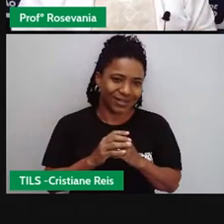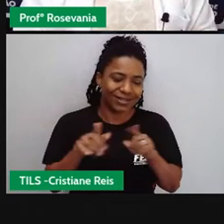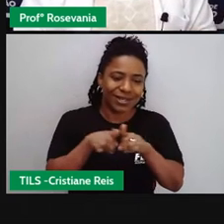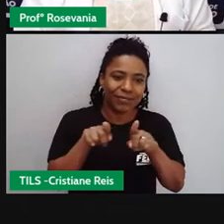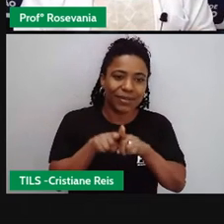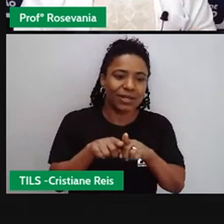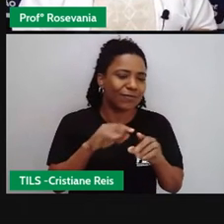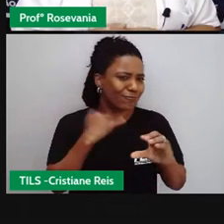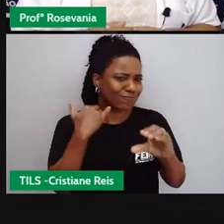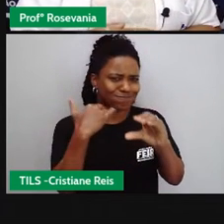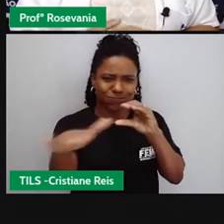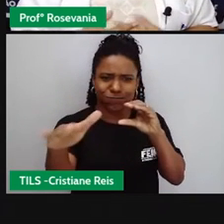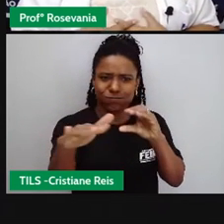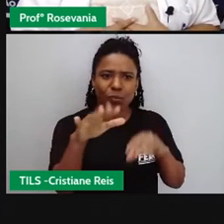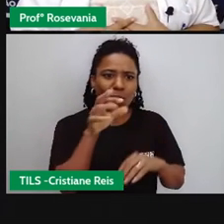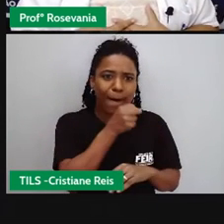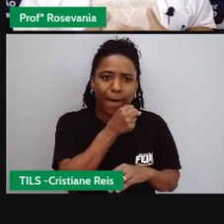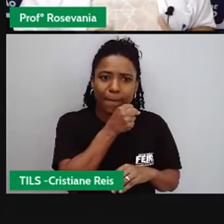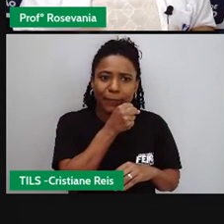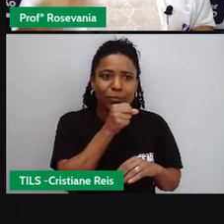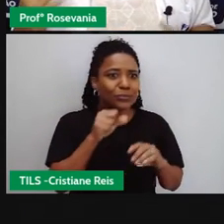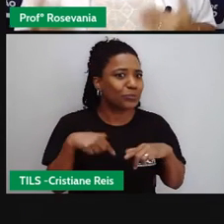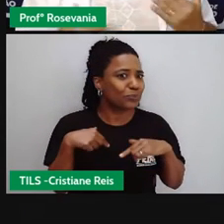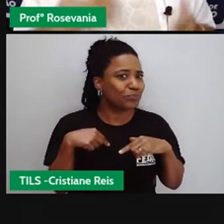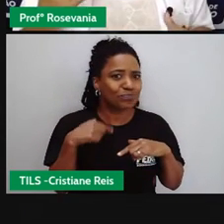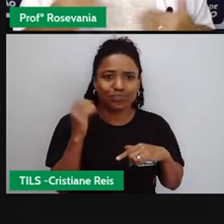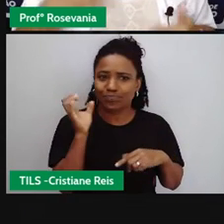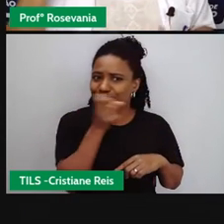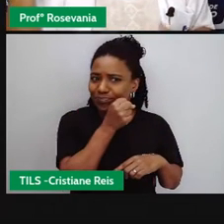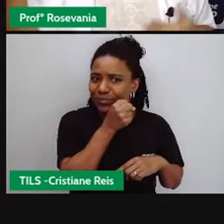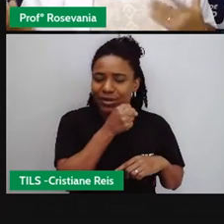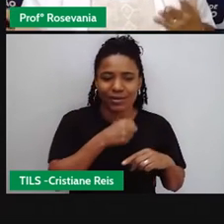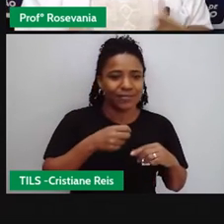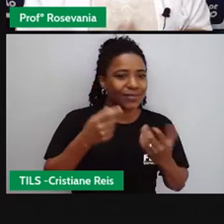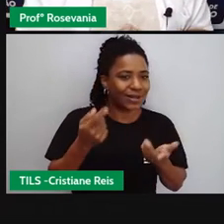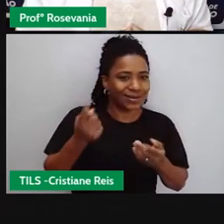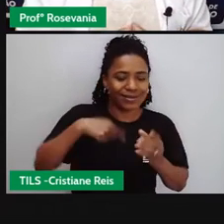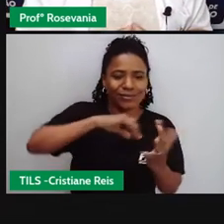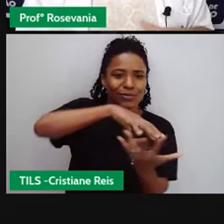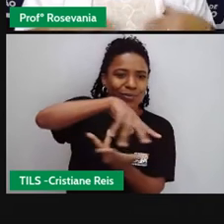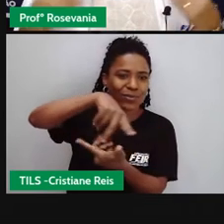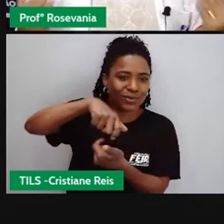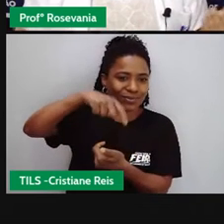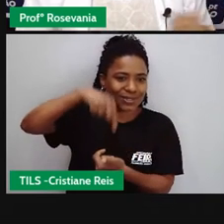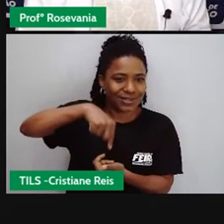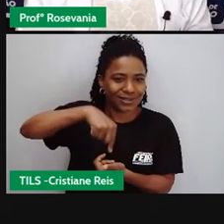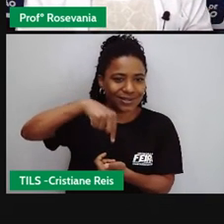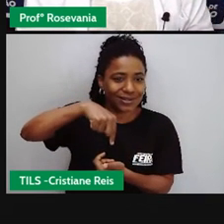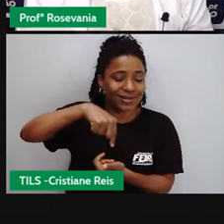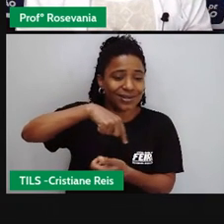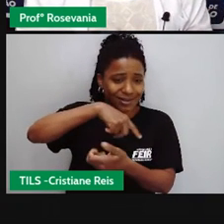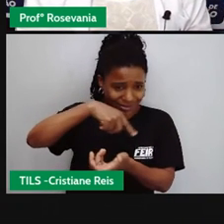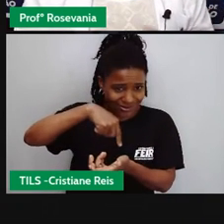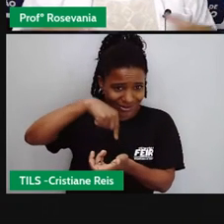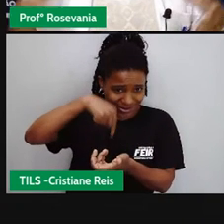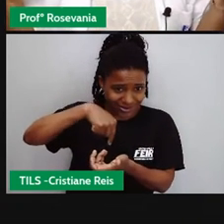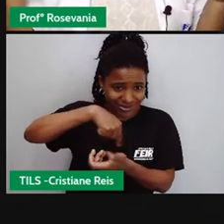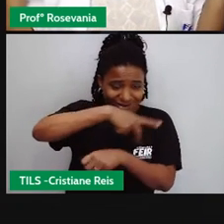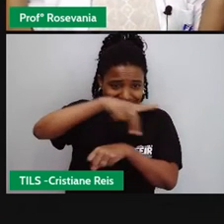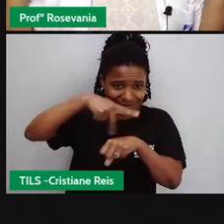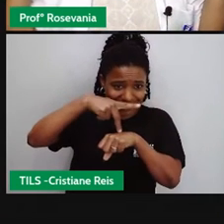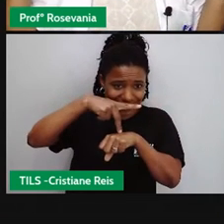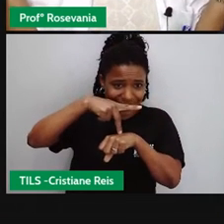distâncias, né, no espaço que você pode estar conversando com alguém do outro lado do mundo, né, e nem estar gastando nada nessa ligação,